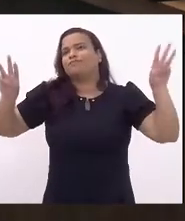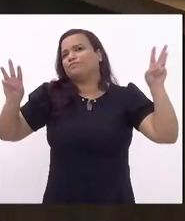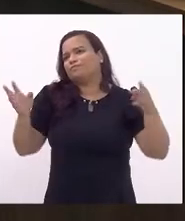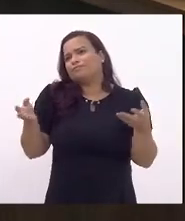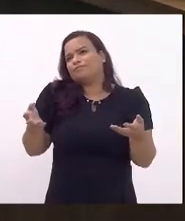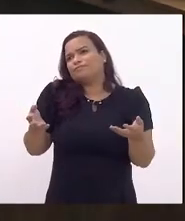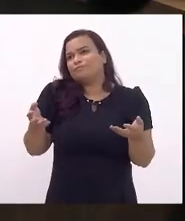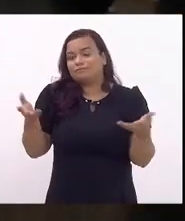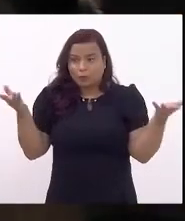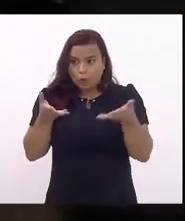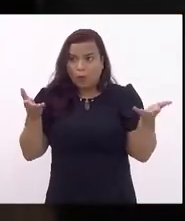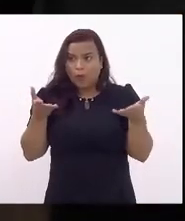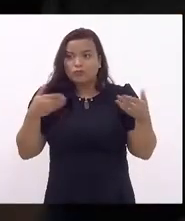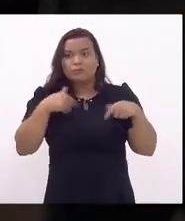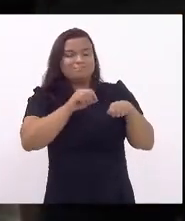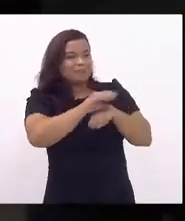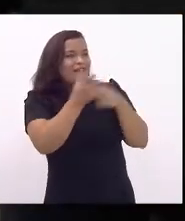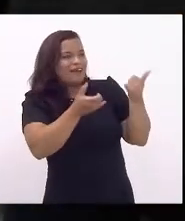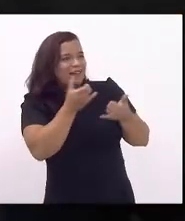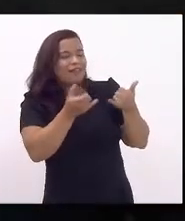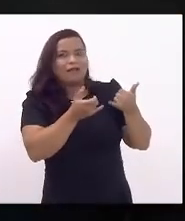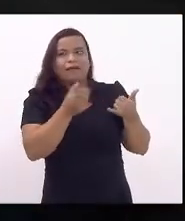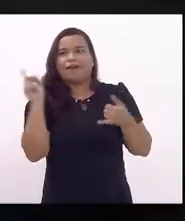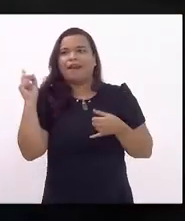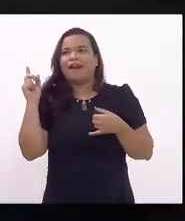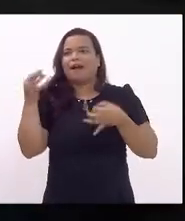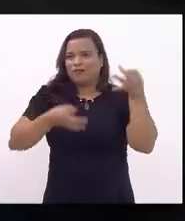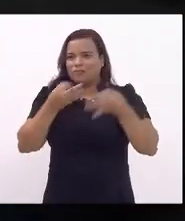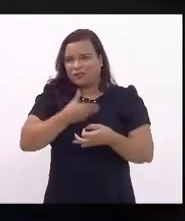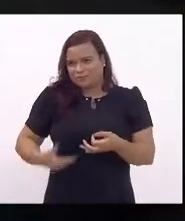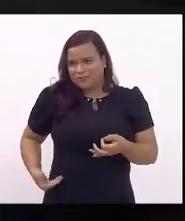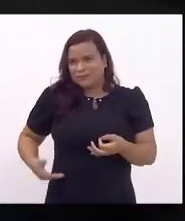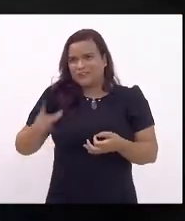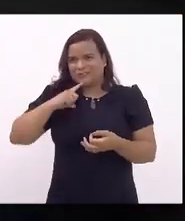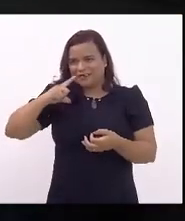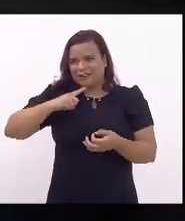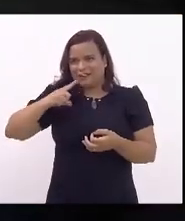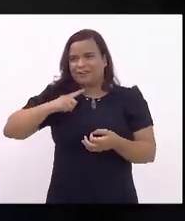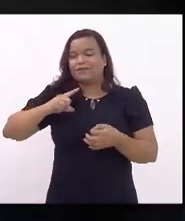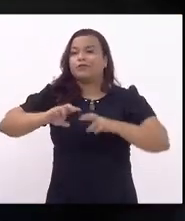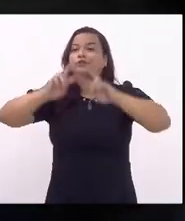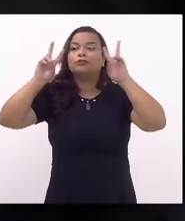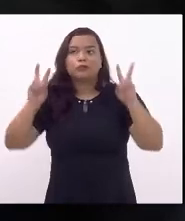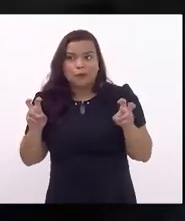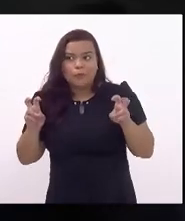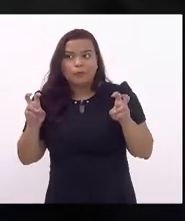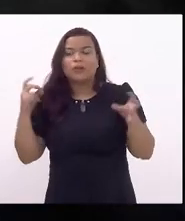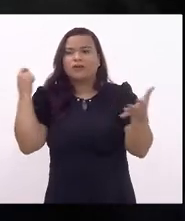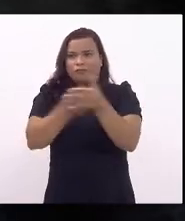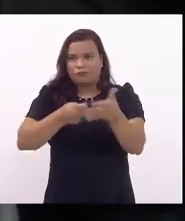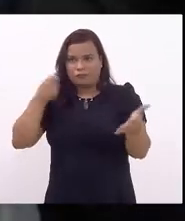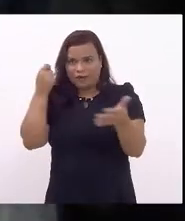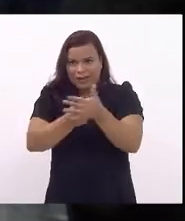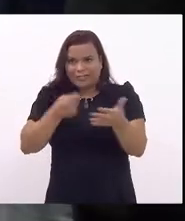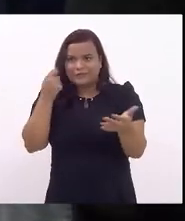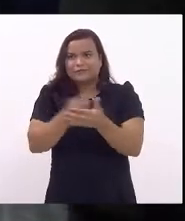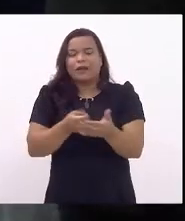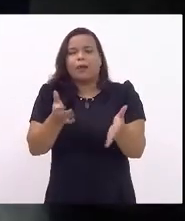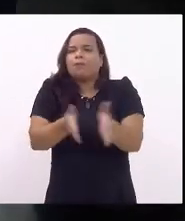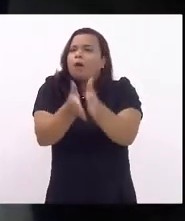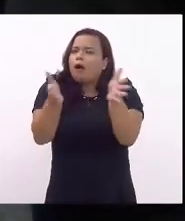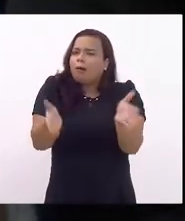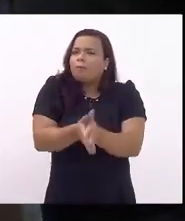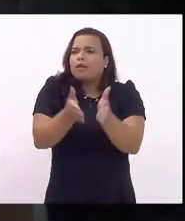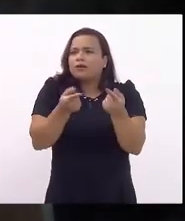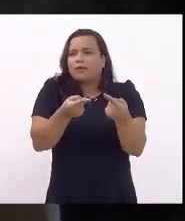brincava hoje na audiência pública que fizemos com relação ao enfrentamento à miséria e à pobreza,